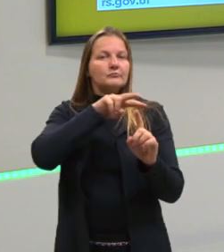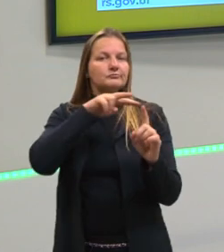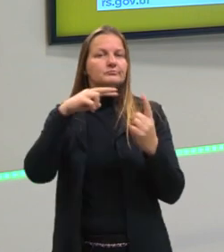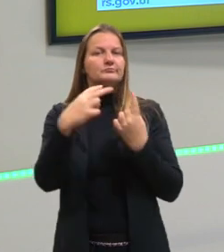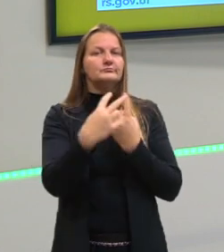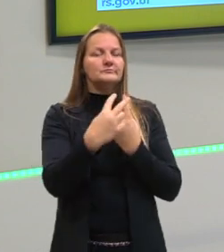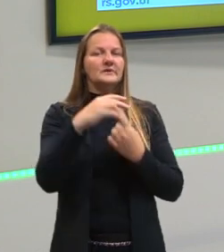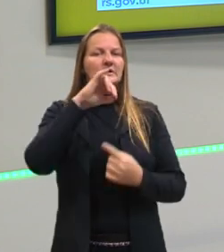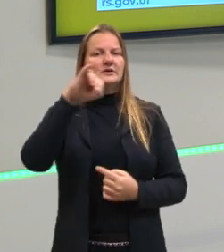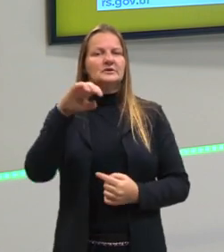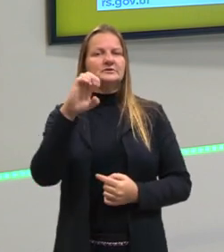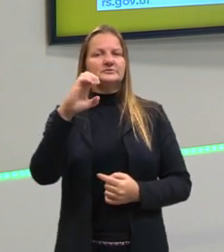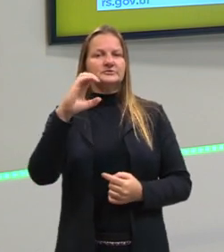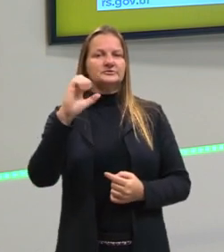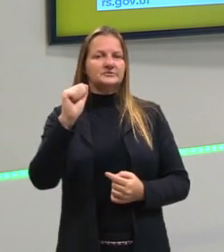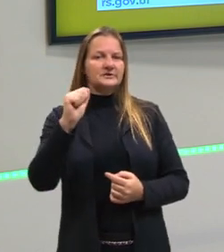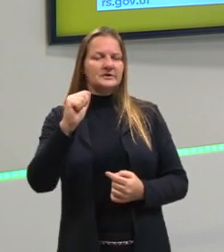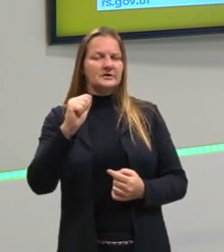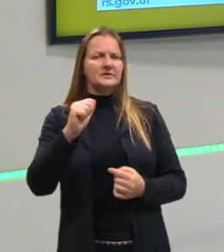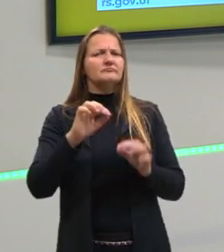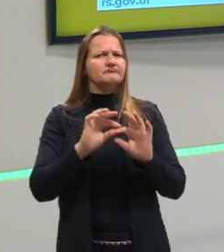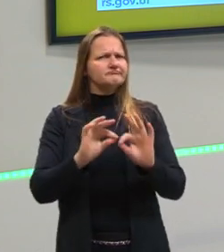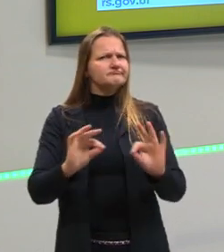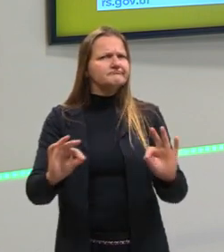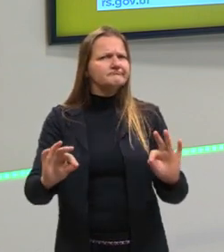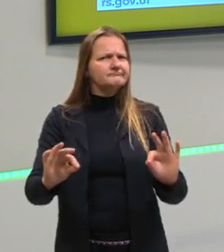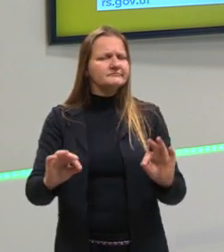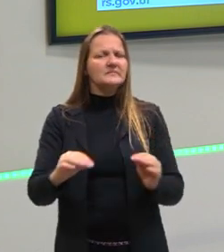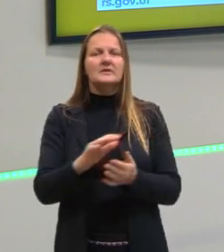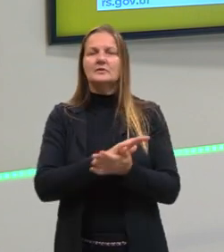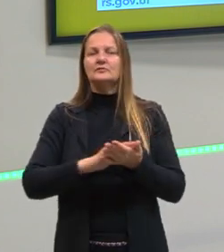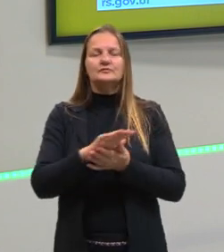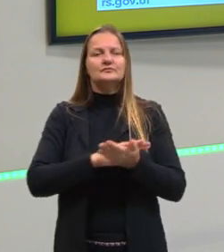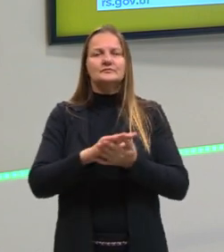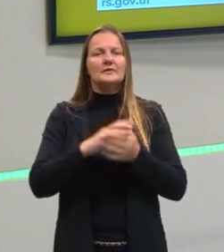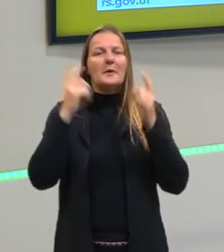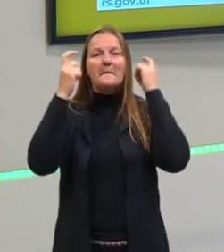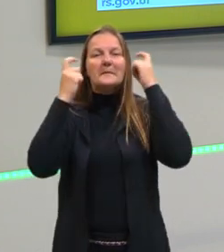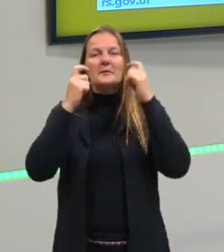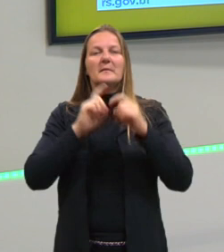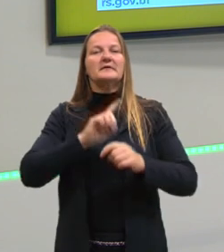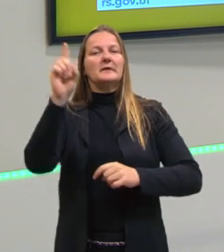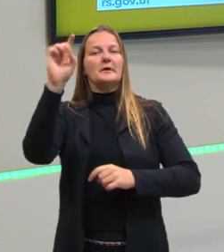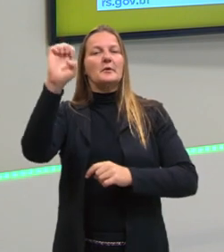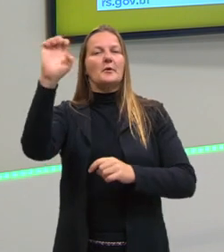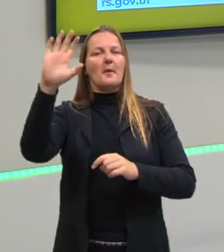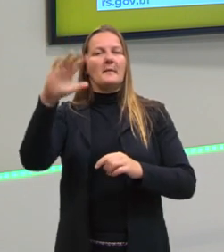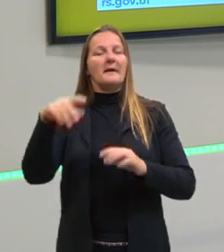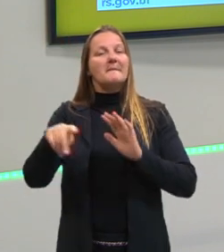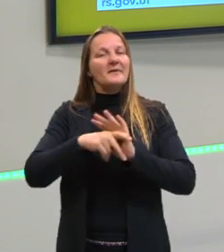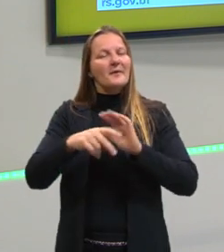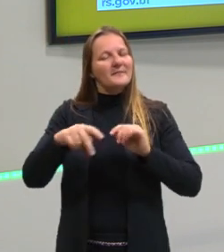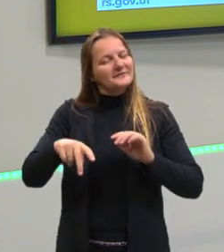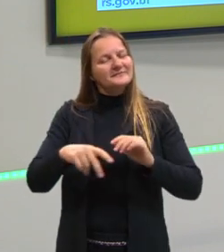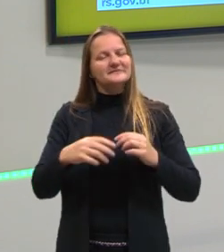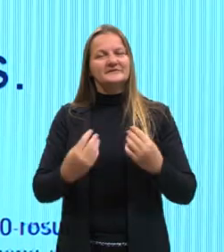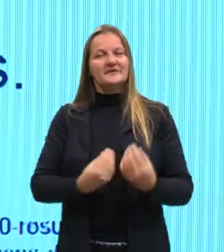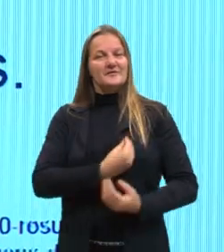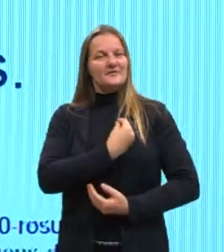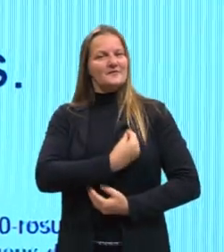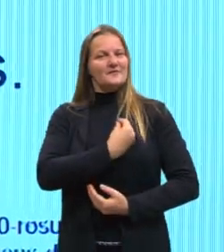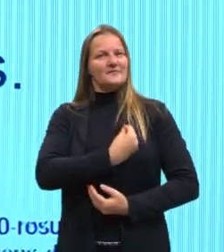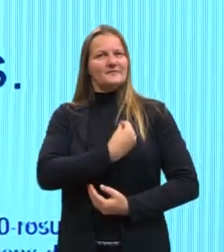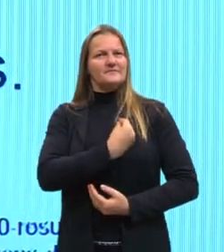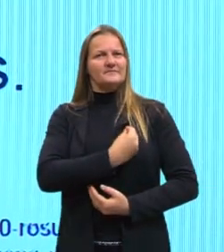o Jeque Tatu, a cultura do sertão, ela não estava preocupada em abastecer o mercado europeu. Era uma cultura de subsistência.